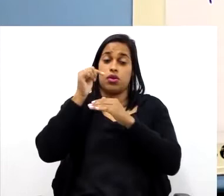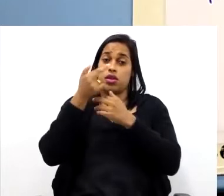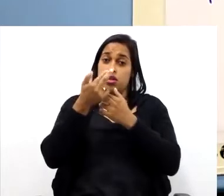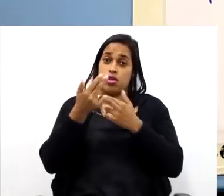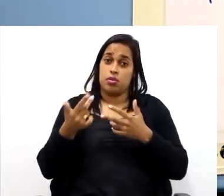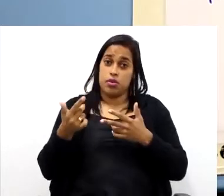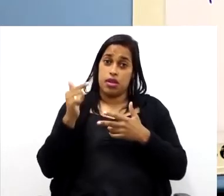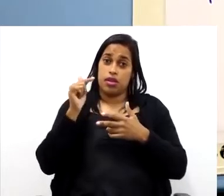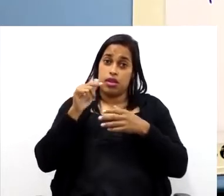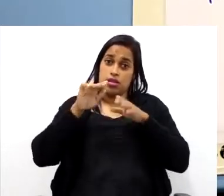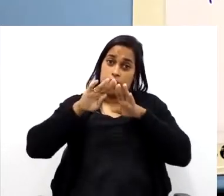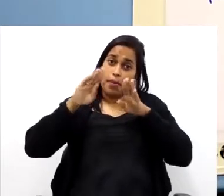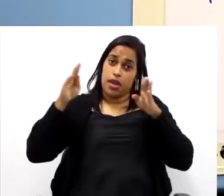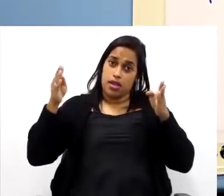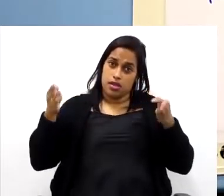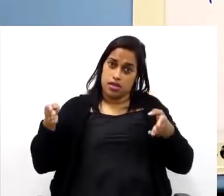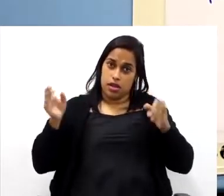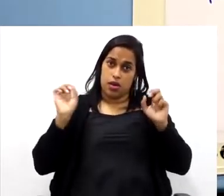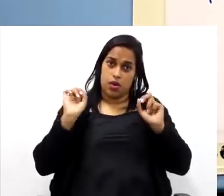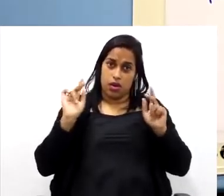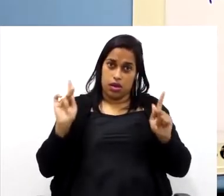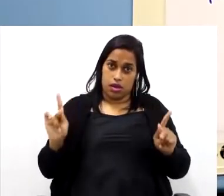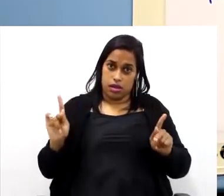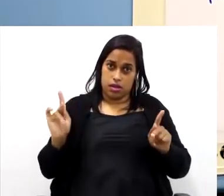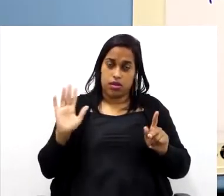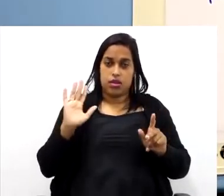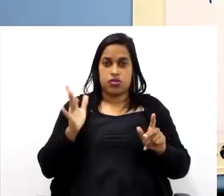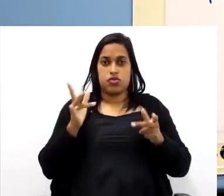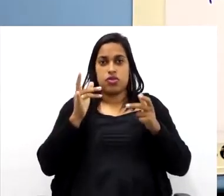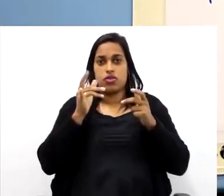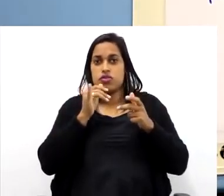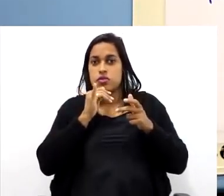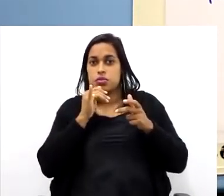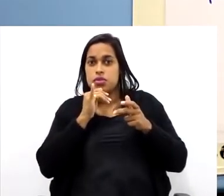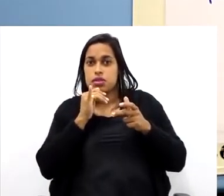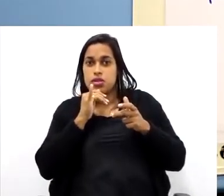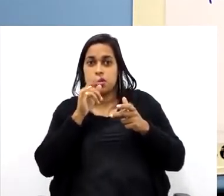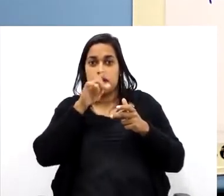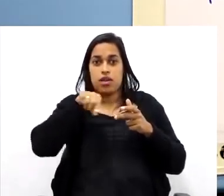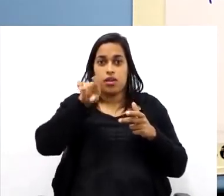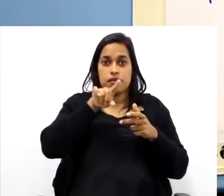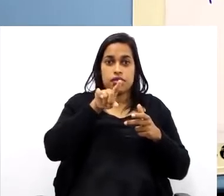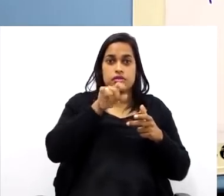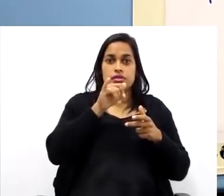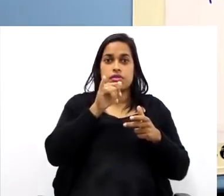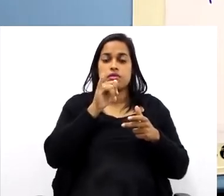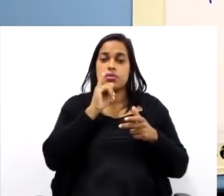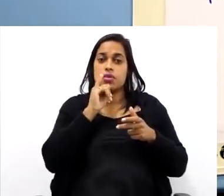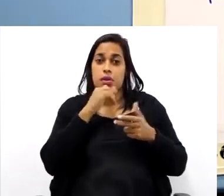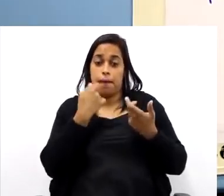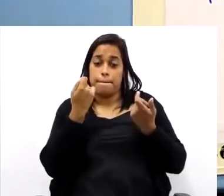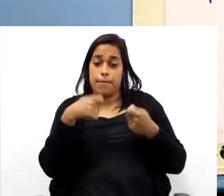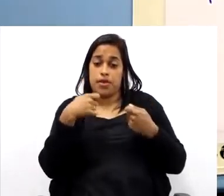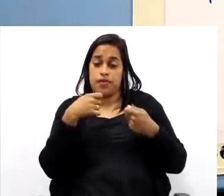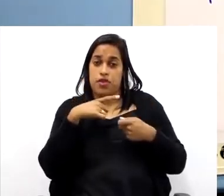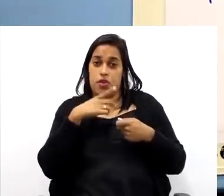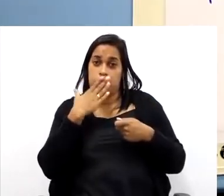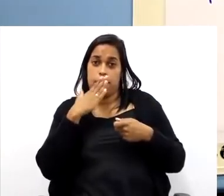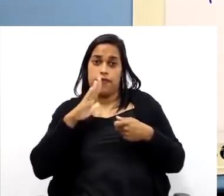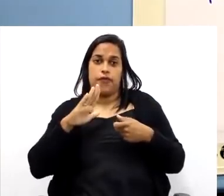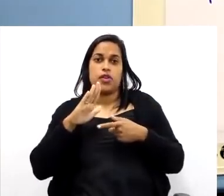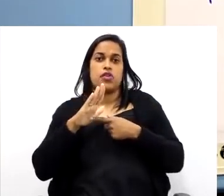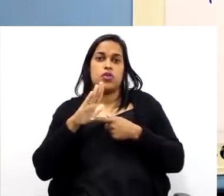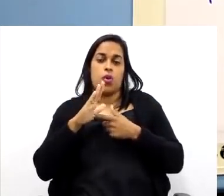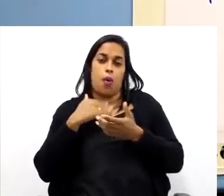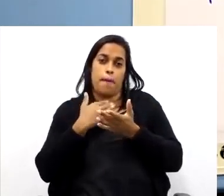mesa. Ok? Como eu disse a vocês, comecei desenhando na superior, porque eu prefiro, quando tem objetos curvos, começar a